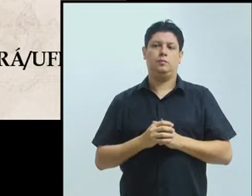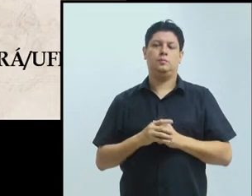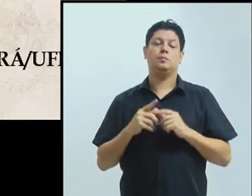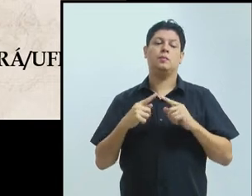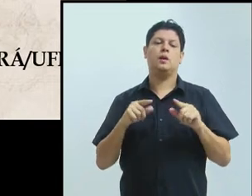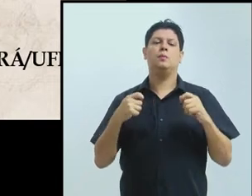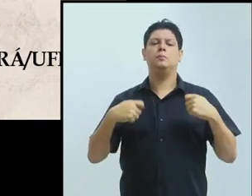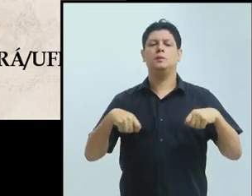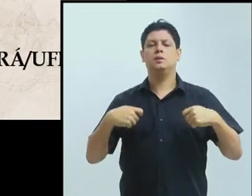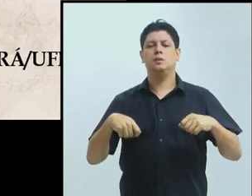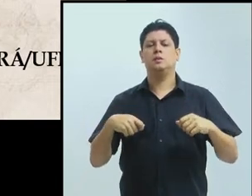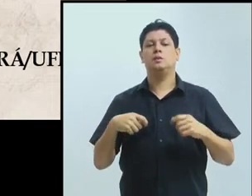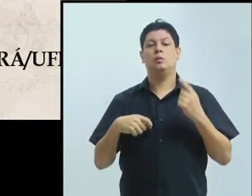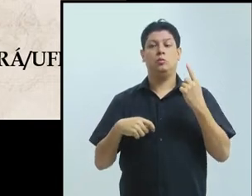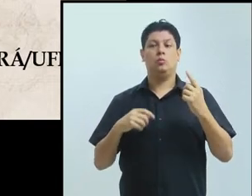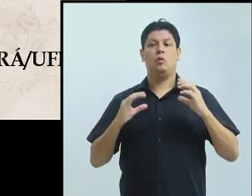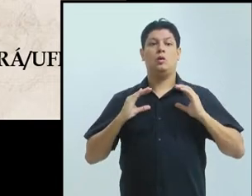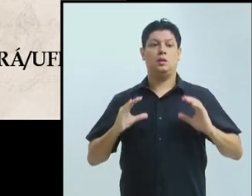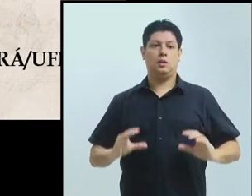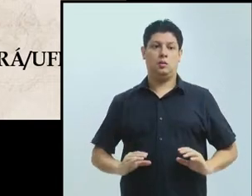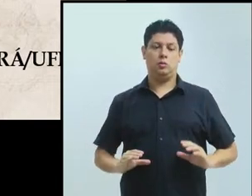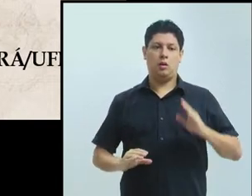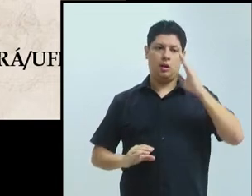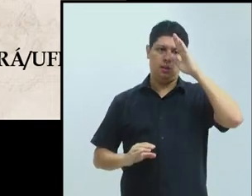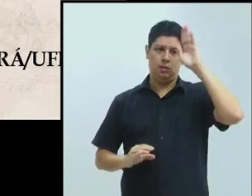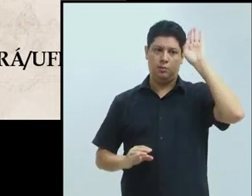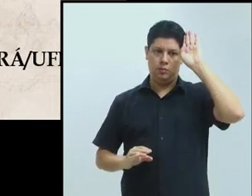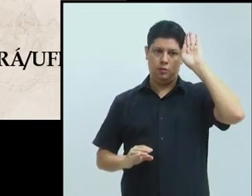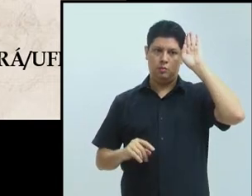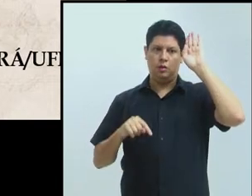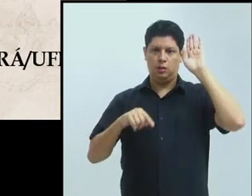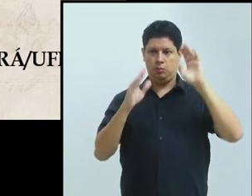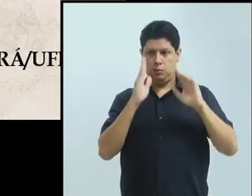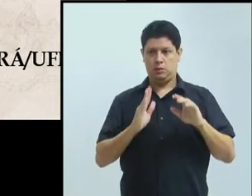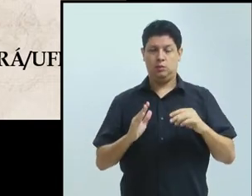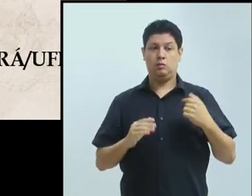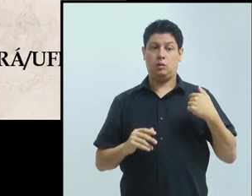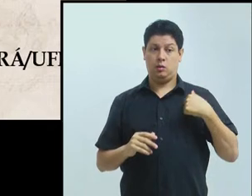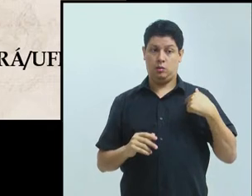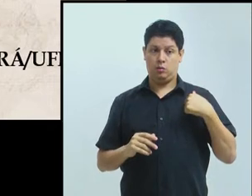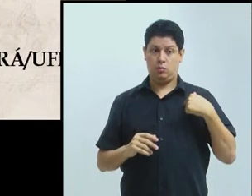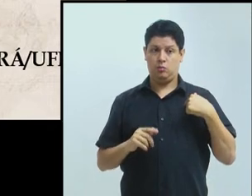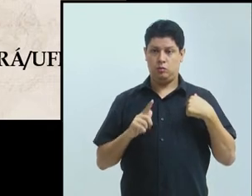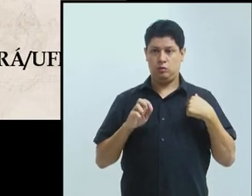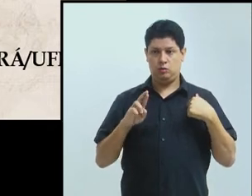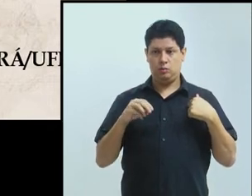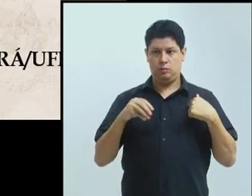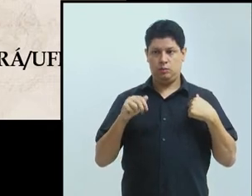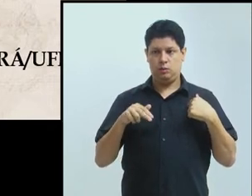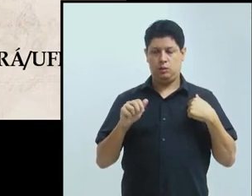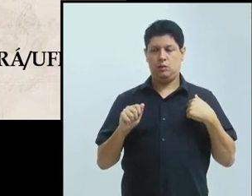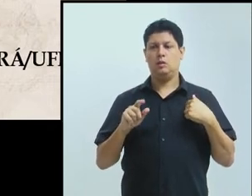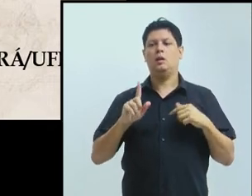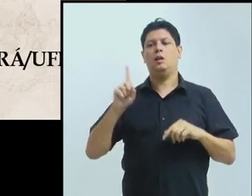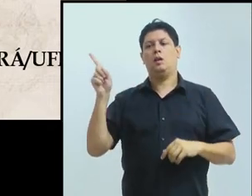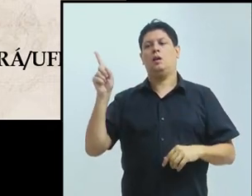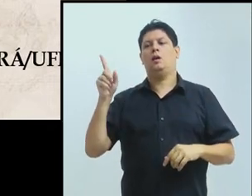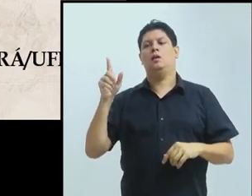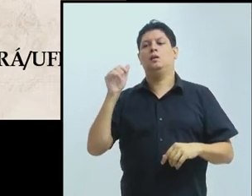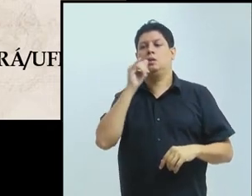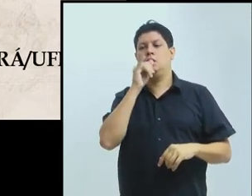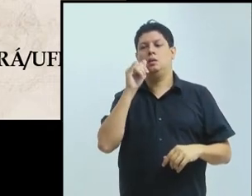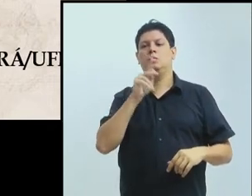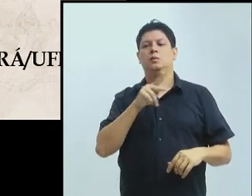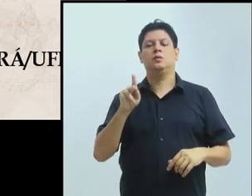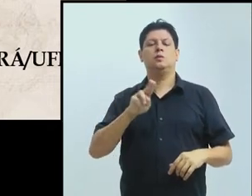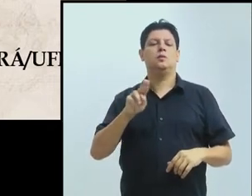que, no caso, aqui no Brasil sou eu, e lá em Perúdia a professora Vera. E, claro, que a Prointer é que